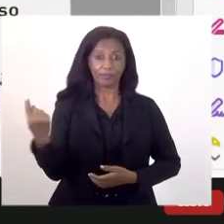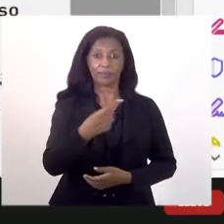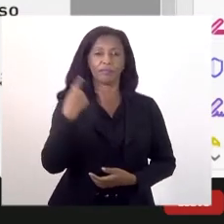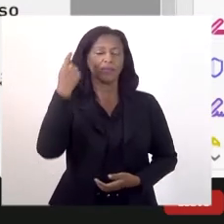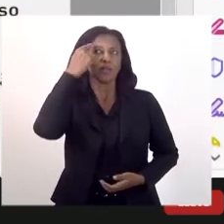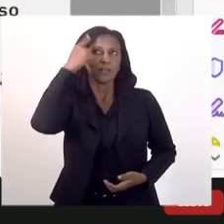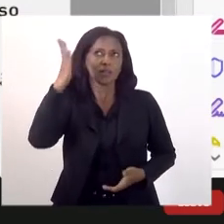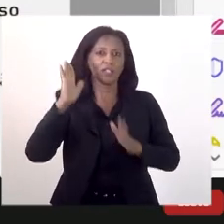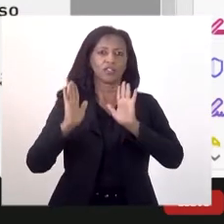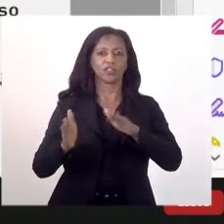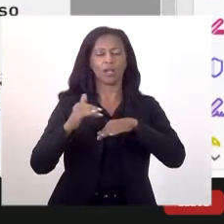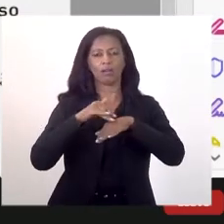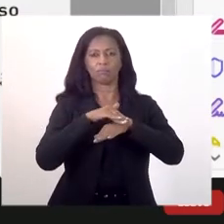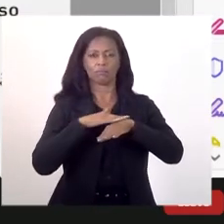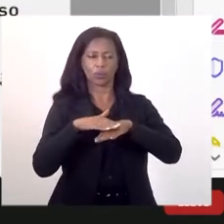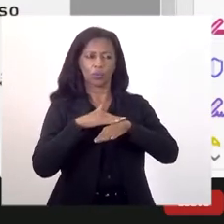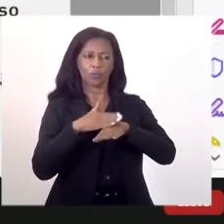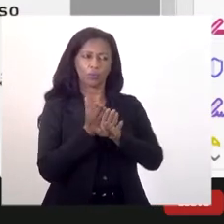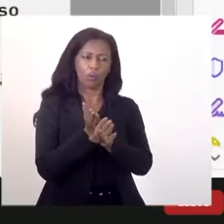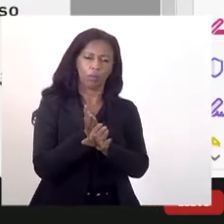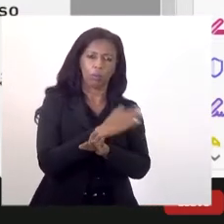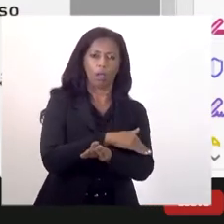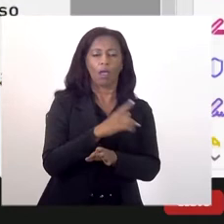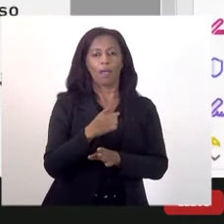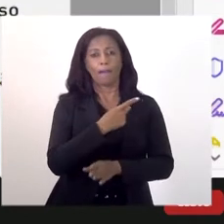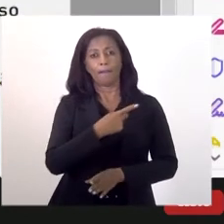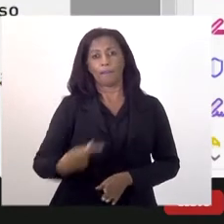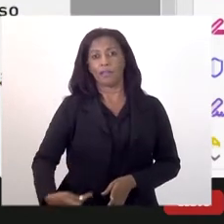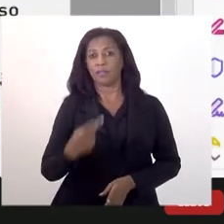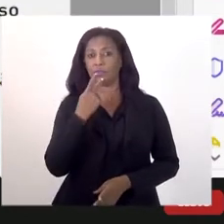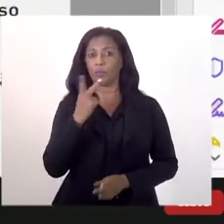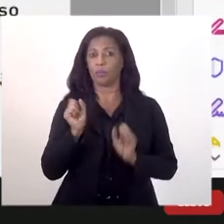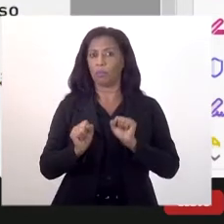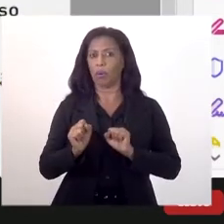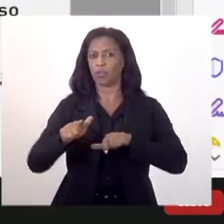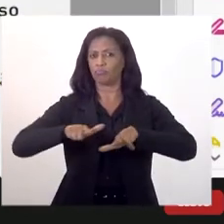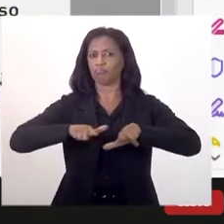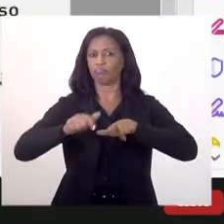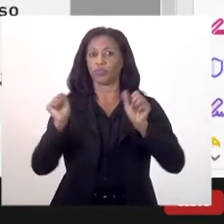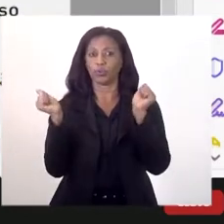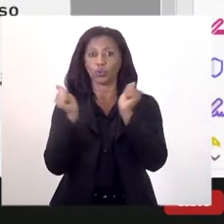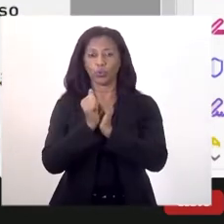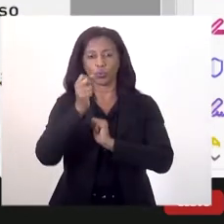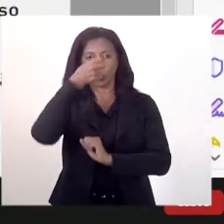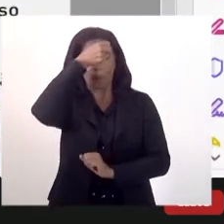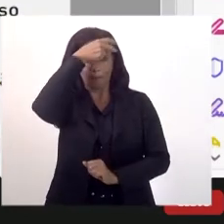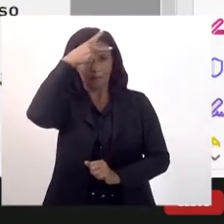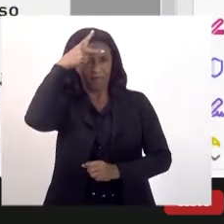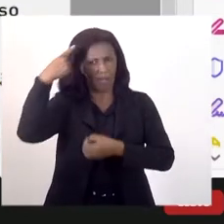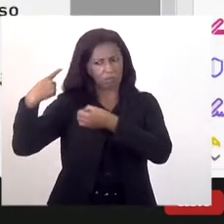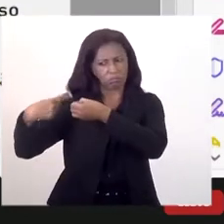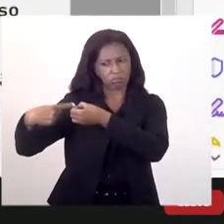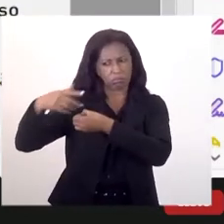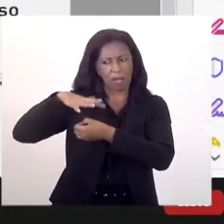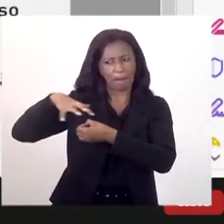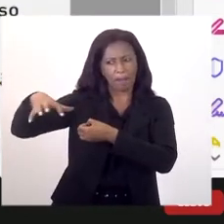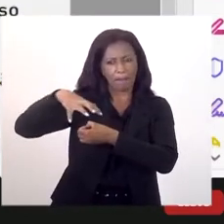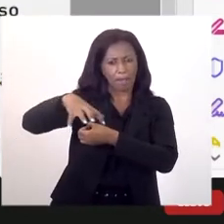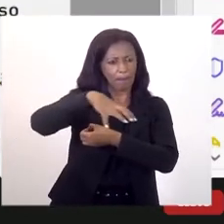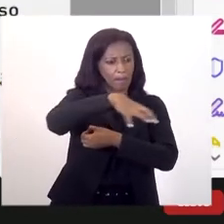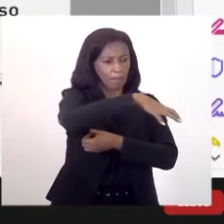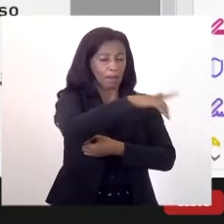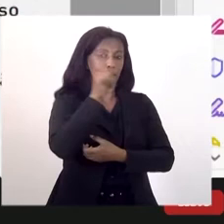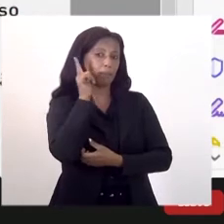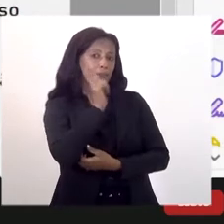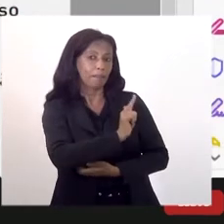isso em outra ocasião, e o presidente falou que a gente poderia trabalhar junto com os prefeitos das regiões metropolitanas para conseguir com